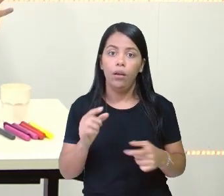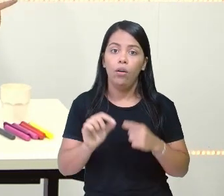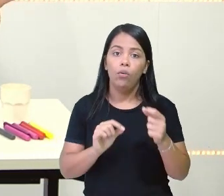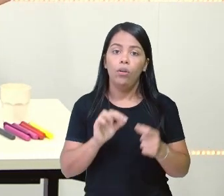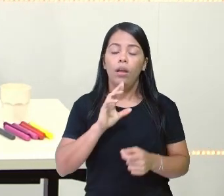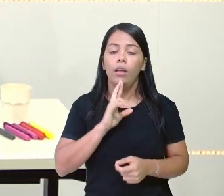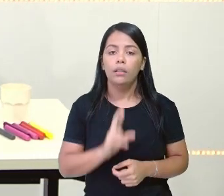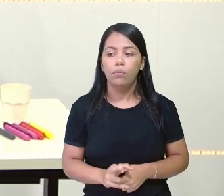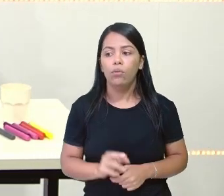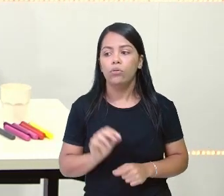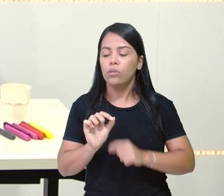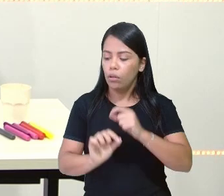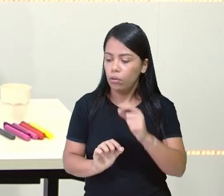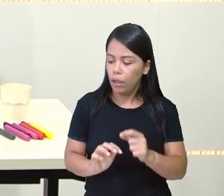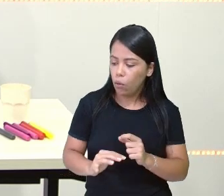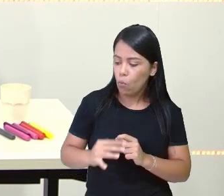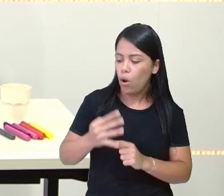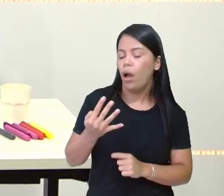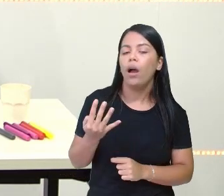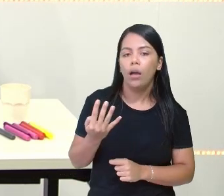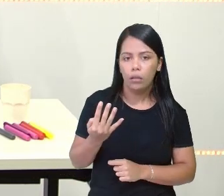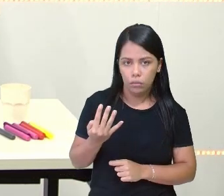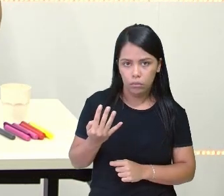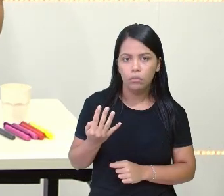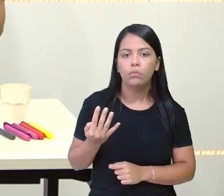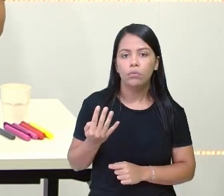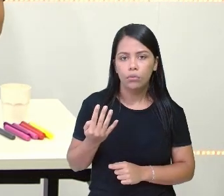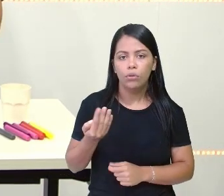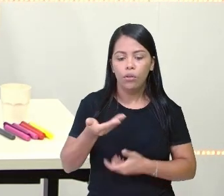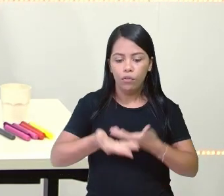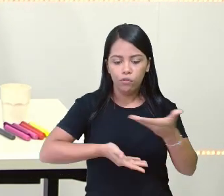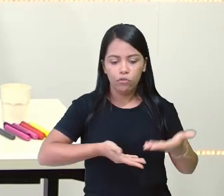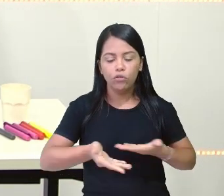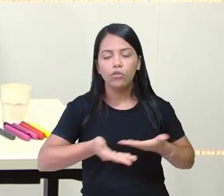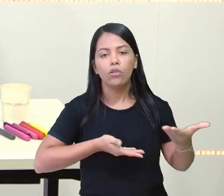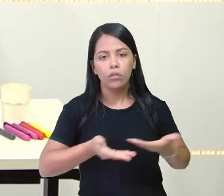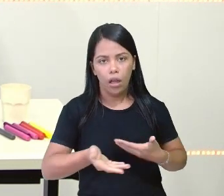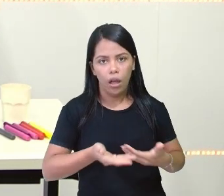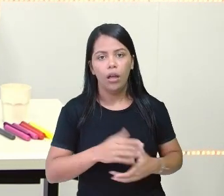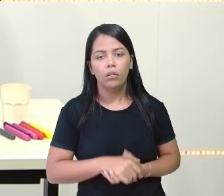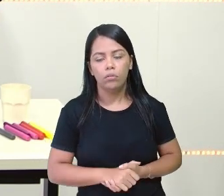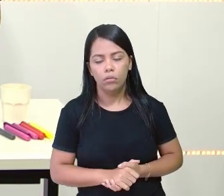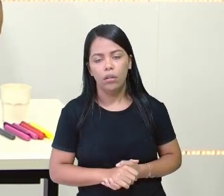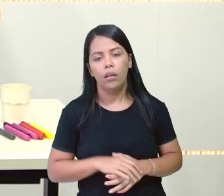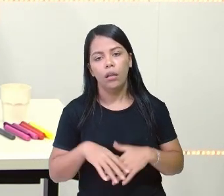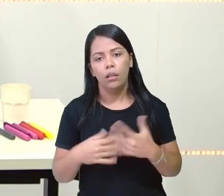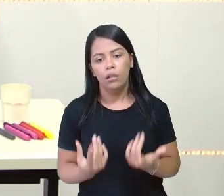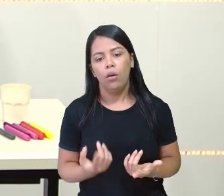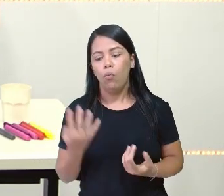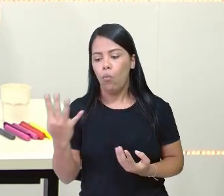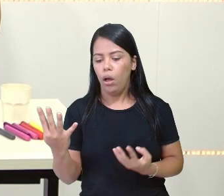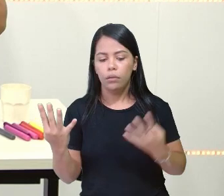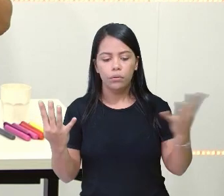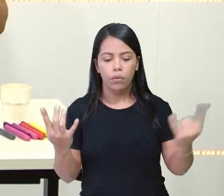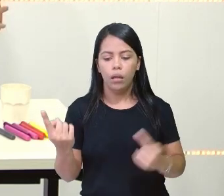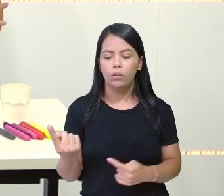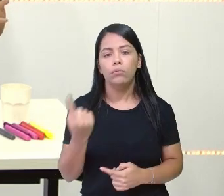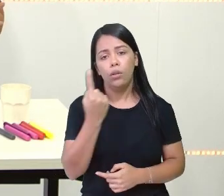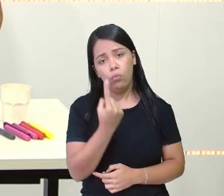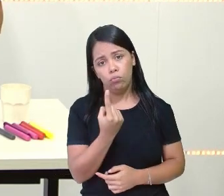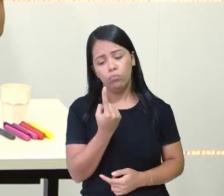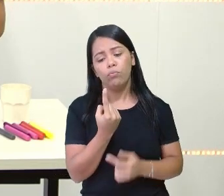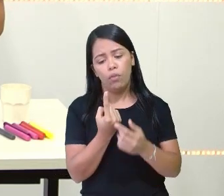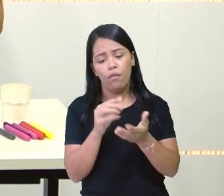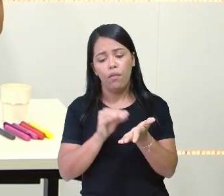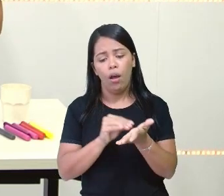Quatro funcionários, nesse caso, em cada turno. E esse outro vai ficar trocando, né, com esses outros funcionários. A gente pode